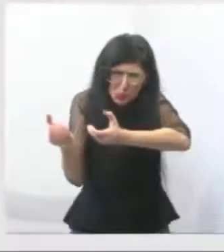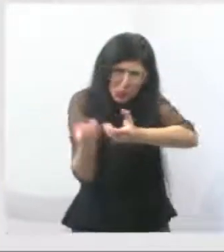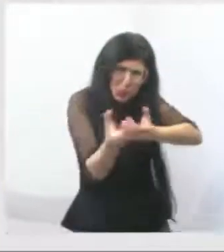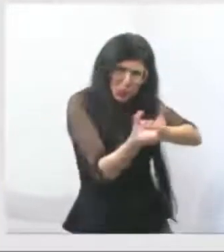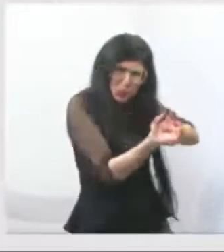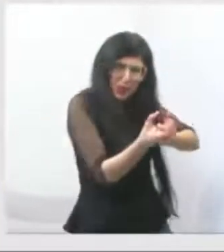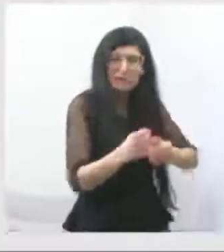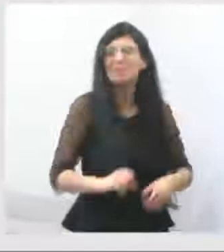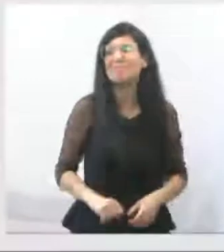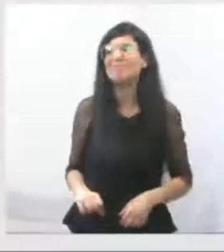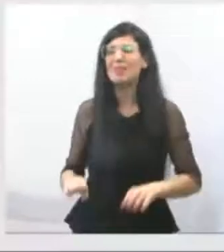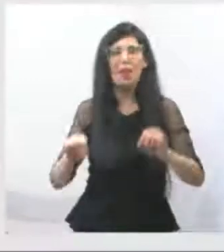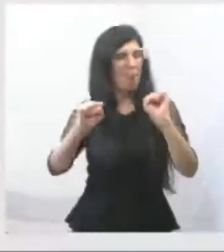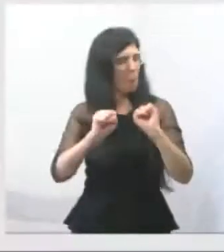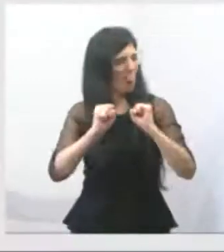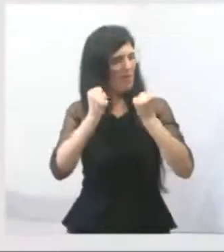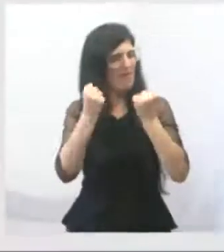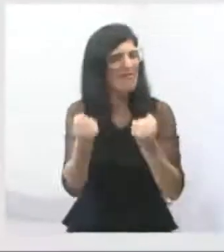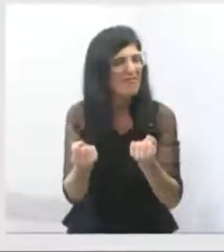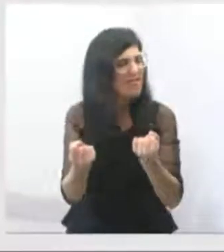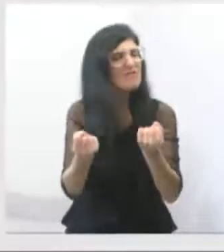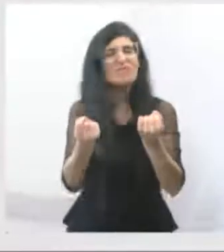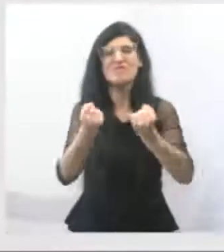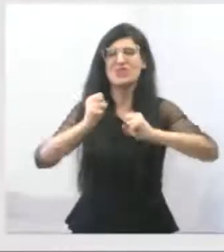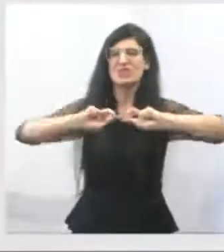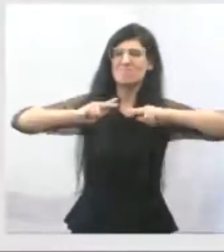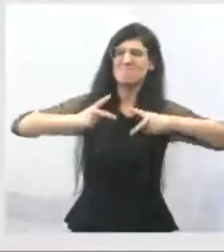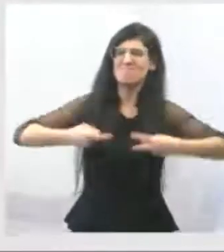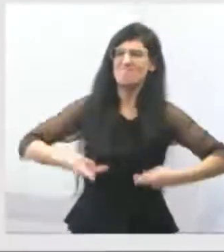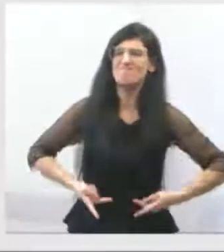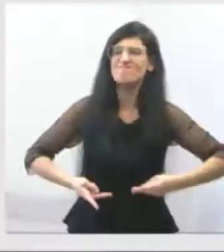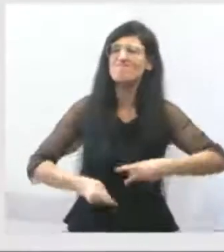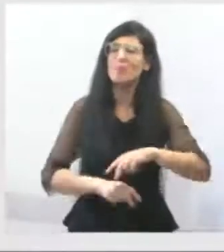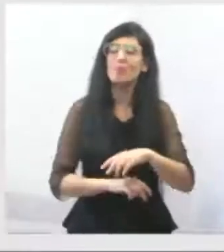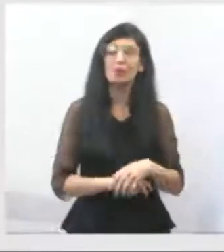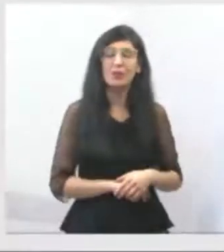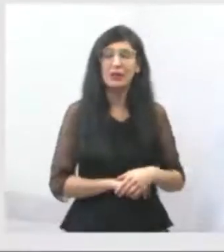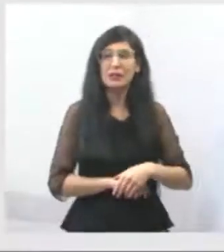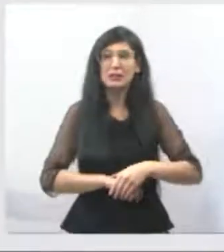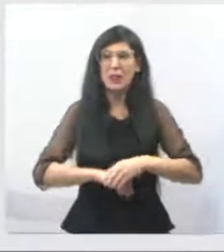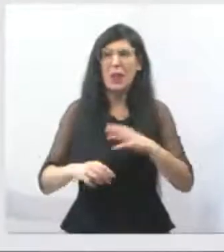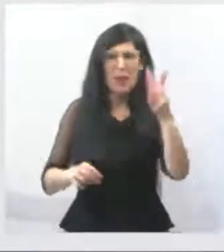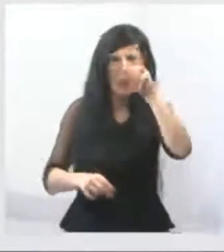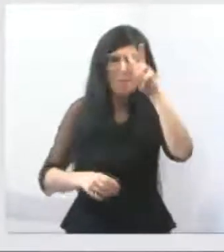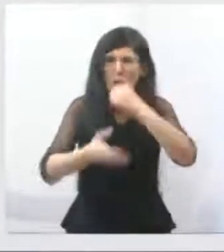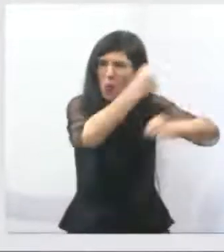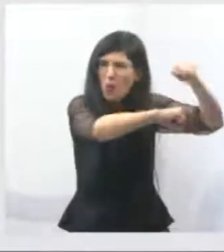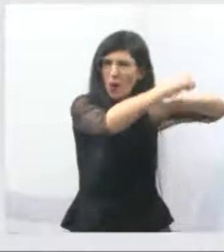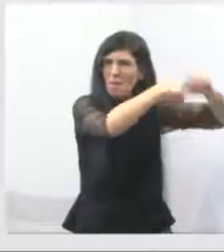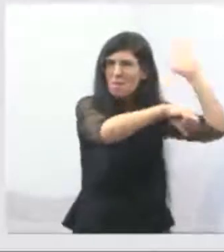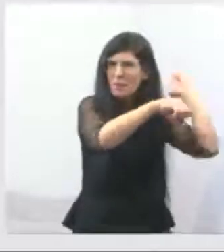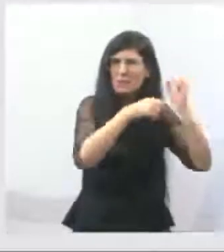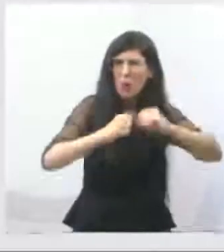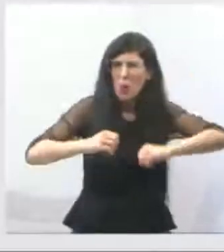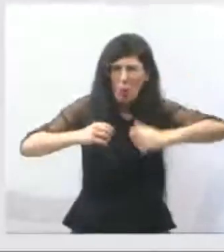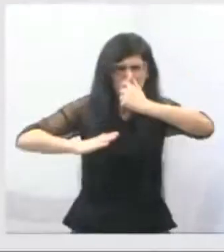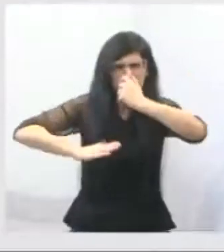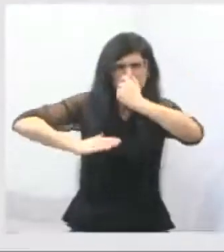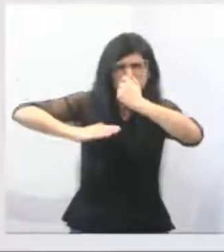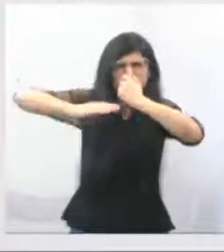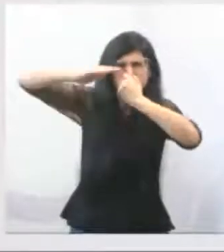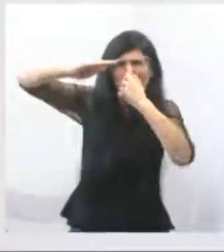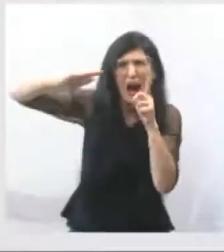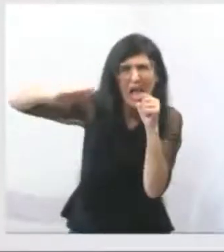O ano passado a gente teve grandes dificuldades com relação a enchente, e esse corpo de excelência